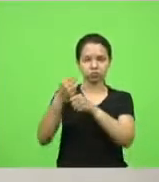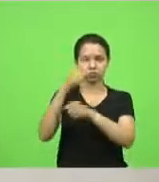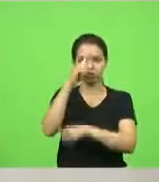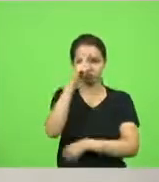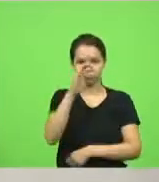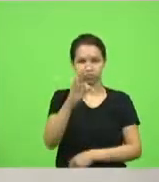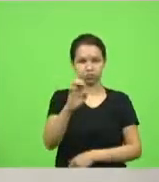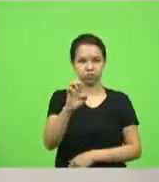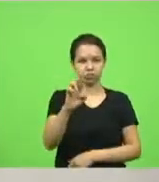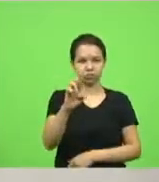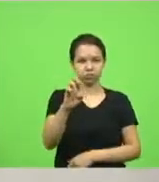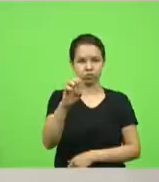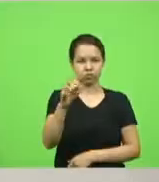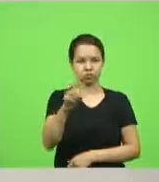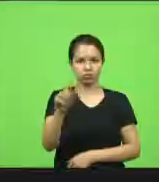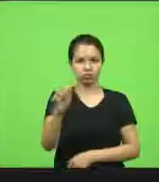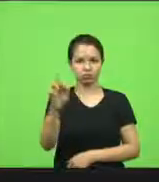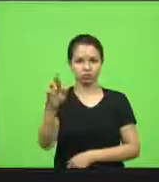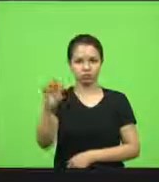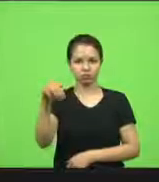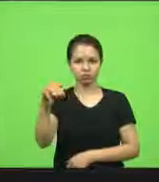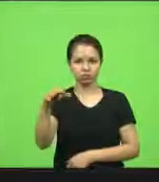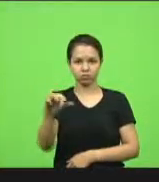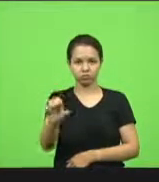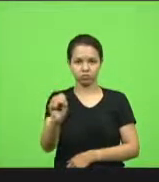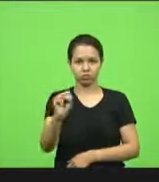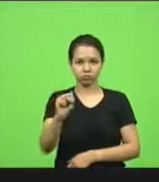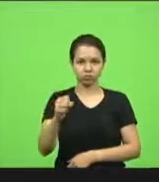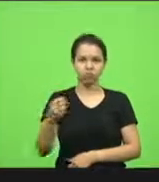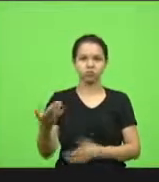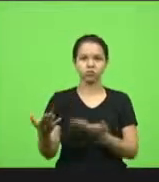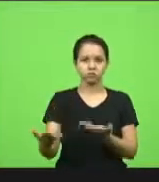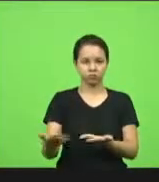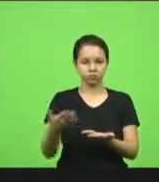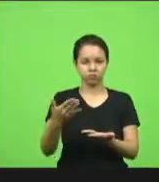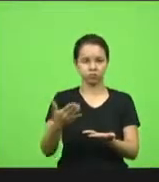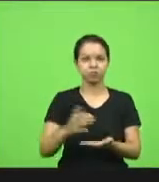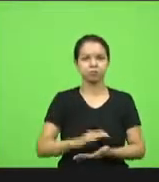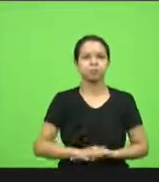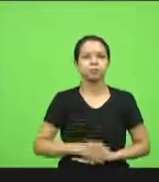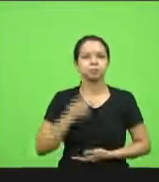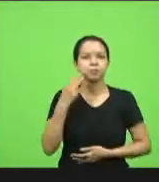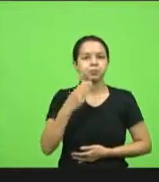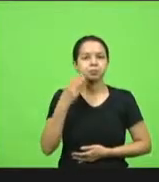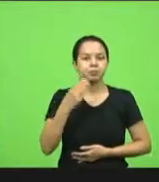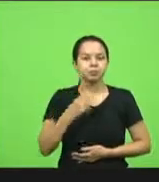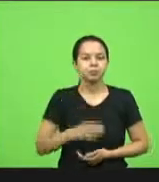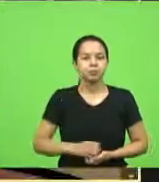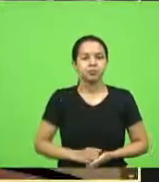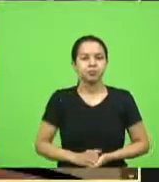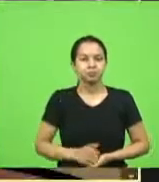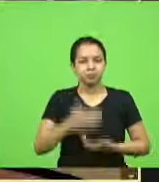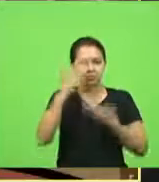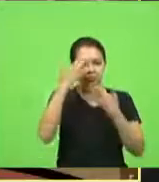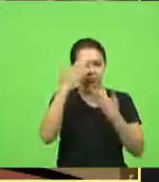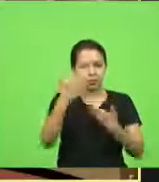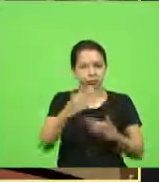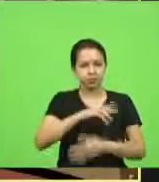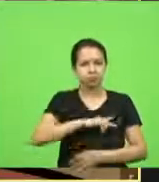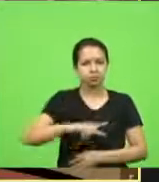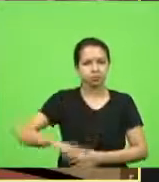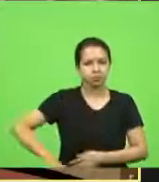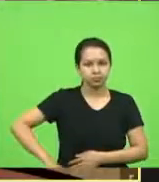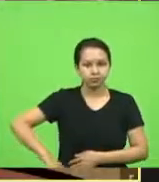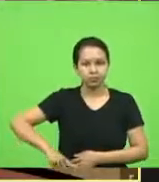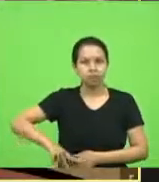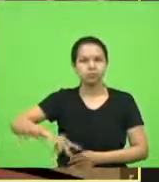discussão, deputado Márcio Machado. Obrigado, presidente. Em exercício, deputado Ricardo Alba, cumprimento a vossa